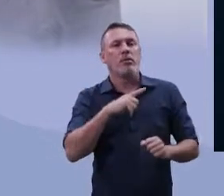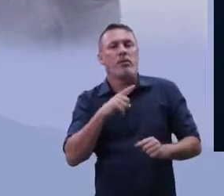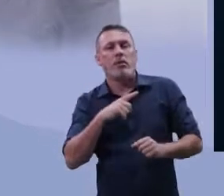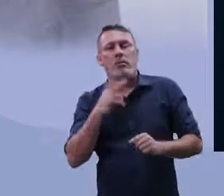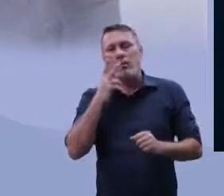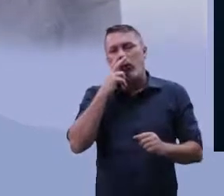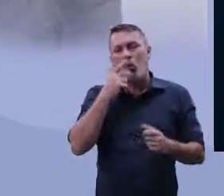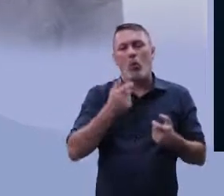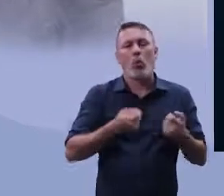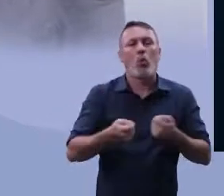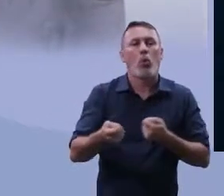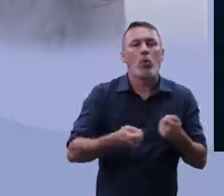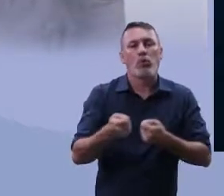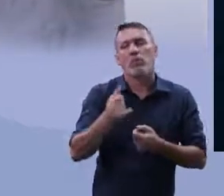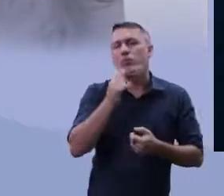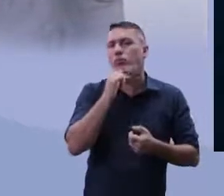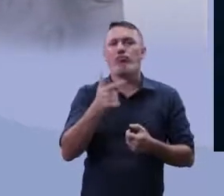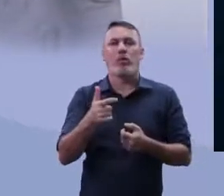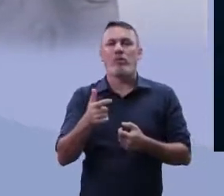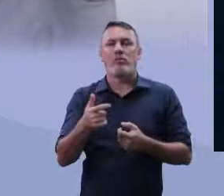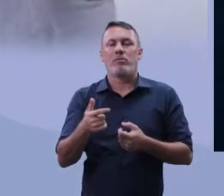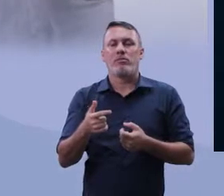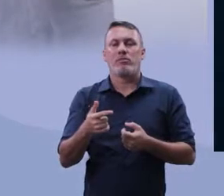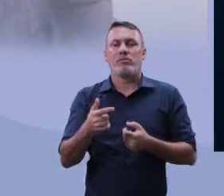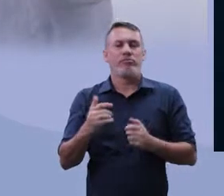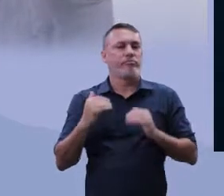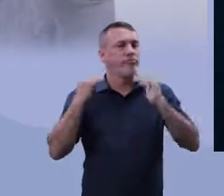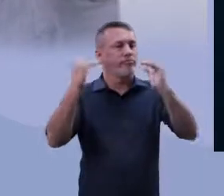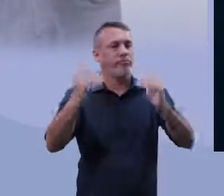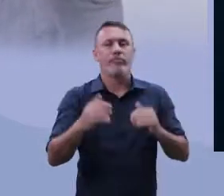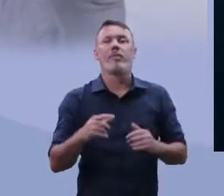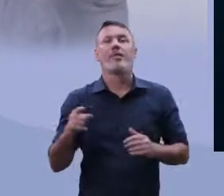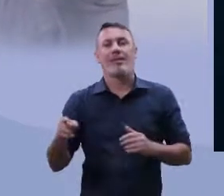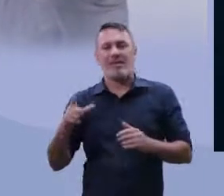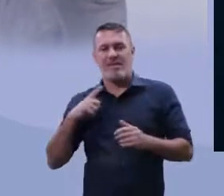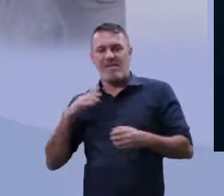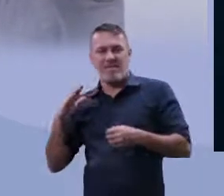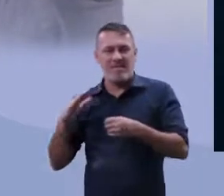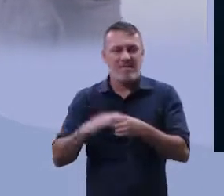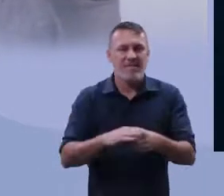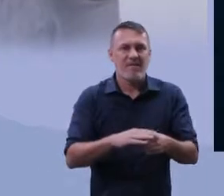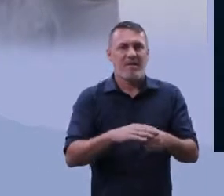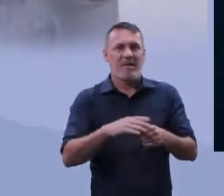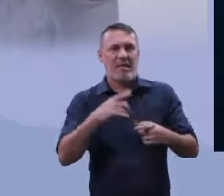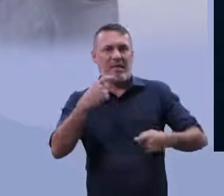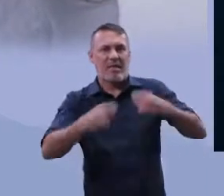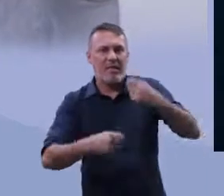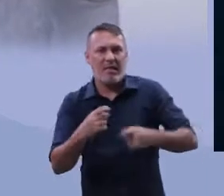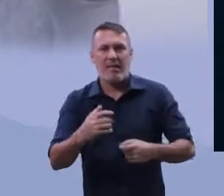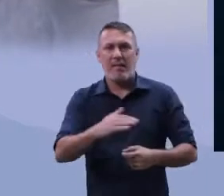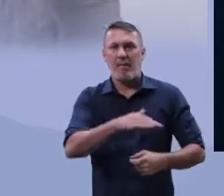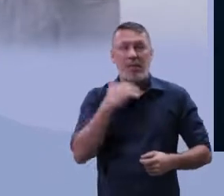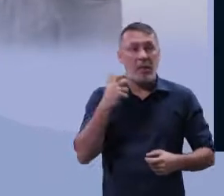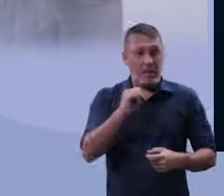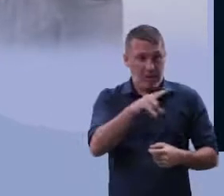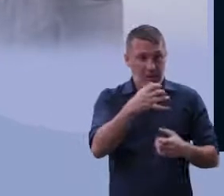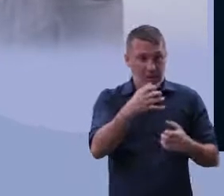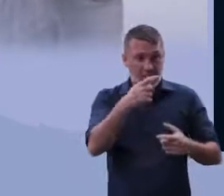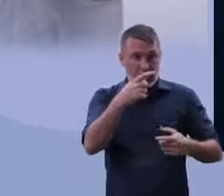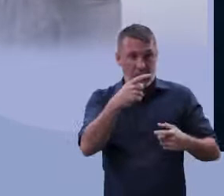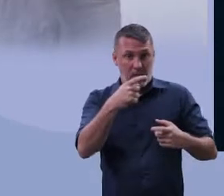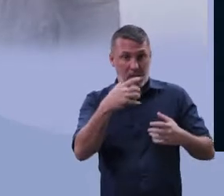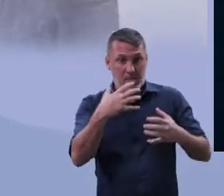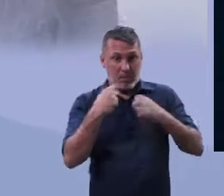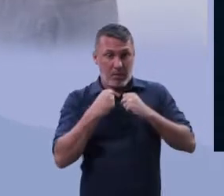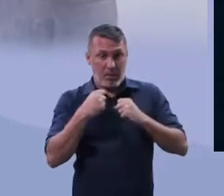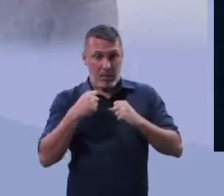ao controle de órgãos, como, por exemplo, a ONU. E aí, as suas medidas de repressão a qualquer emancipação em seu